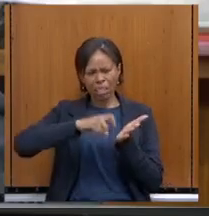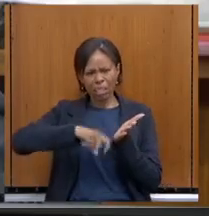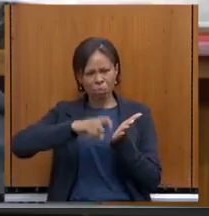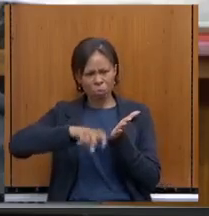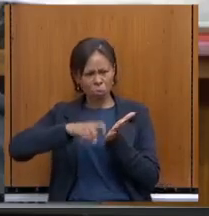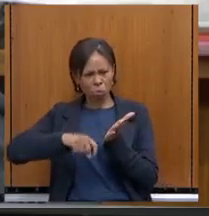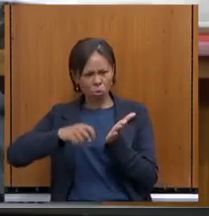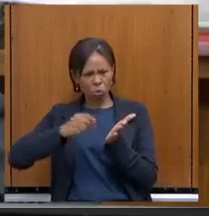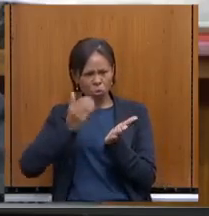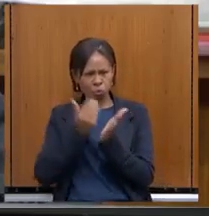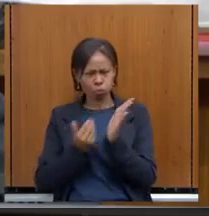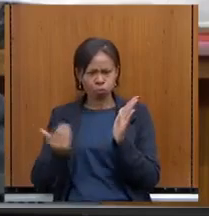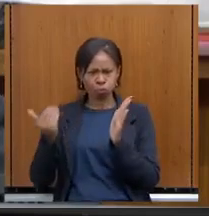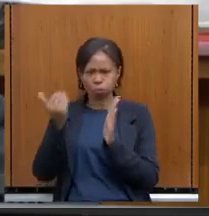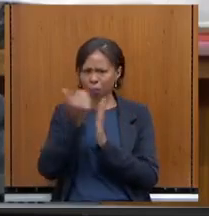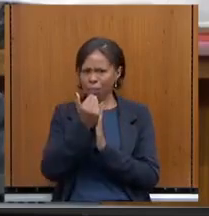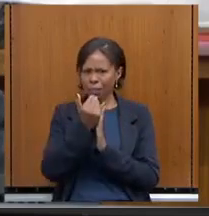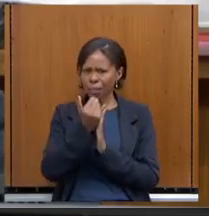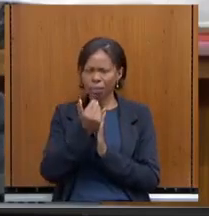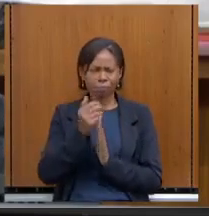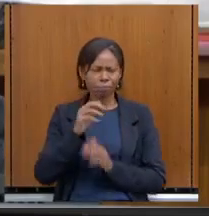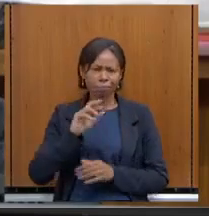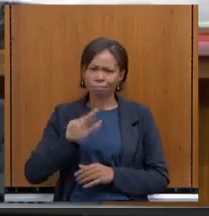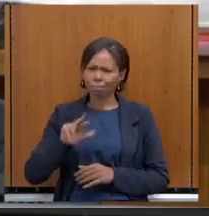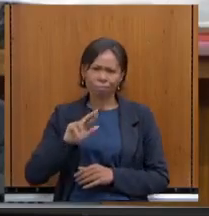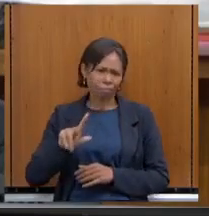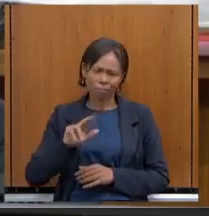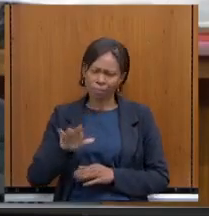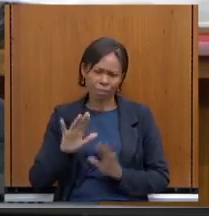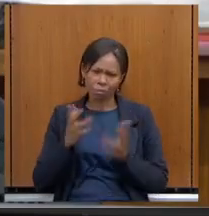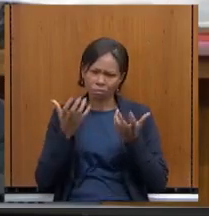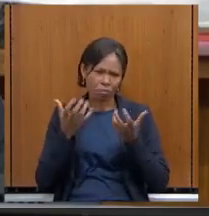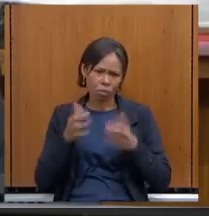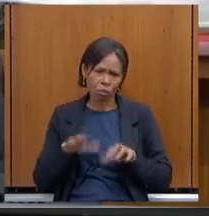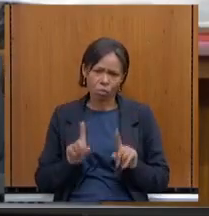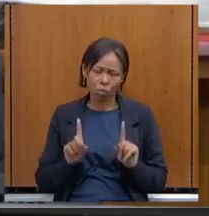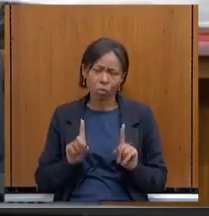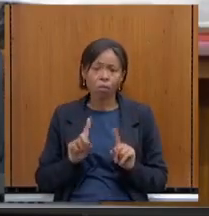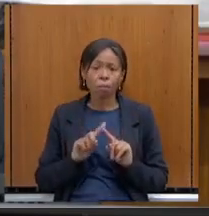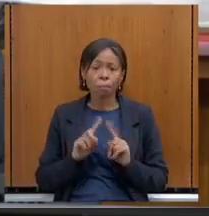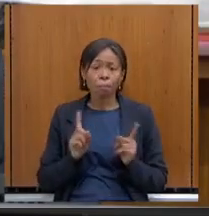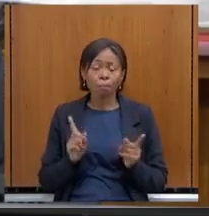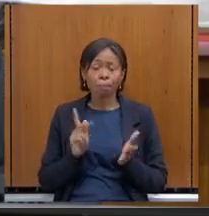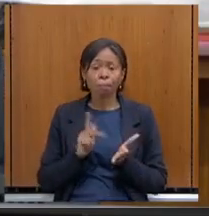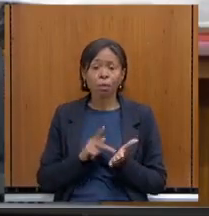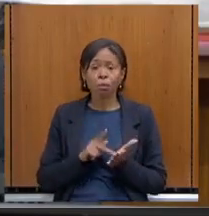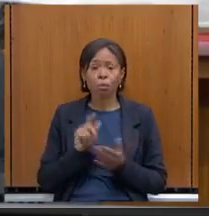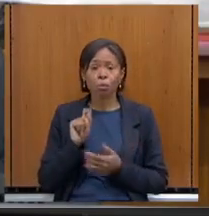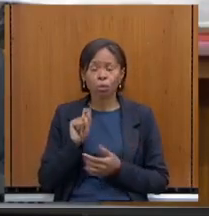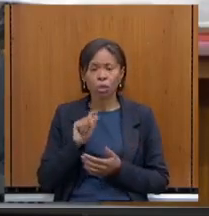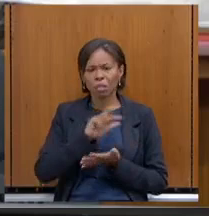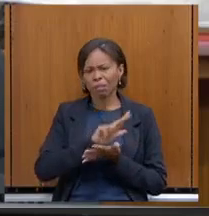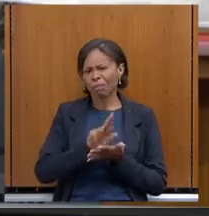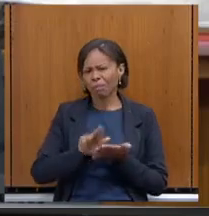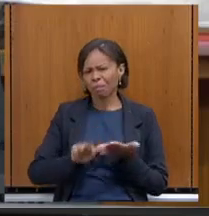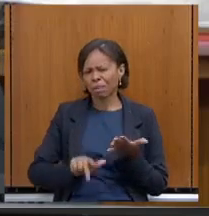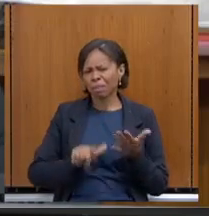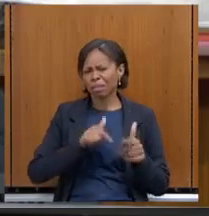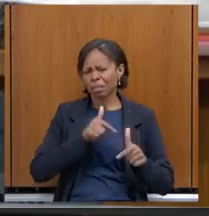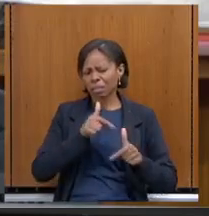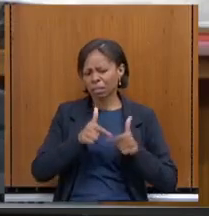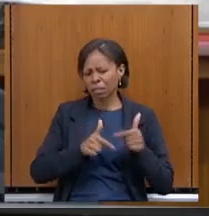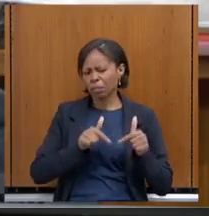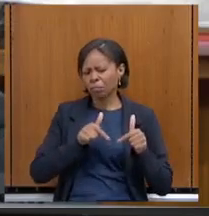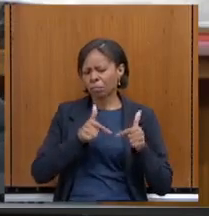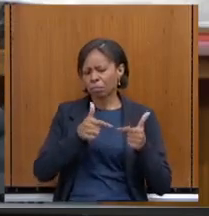não há nenhuma pretensão de aumento de tributos. Na realidade, várias ações que já fazem